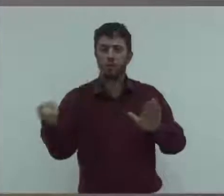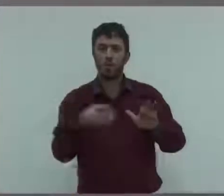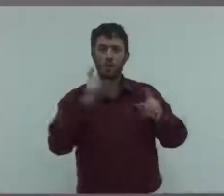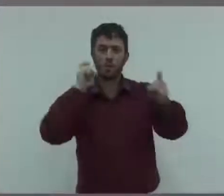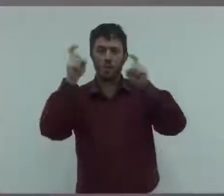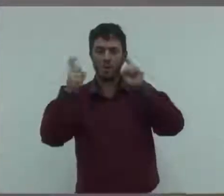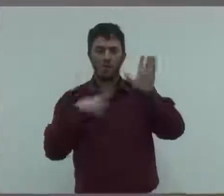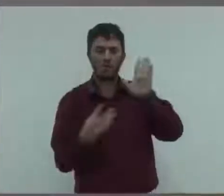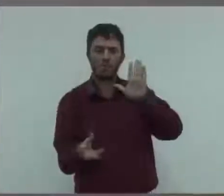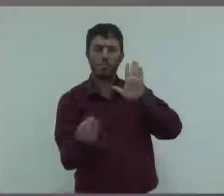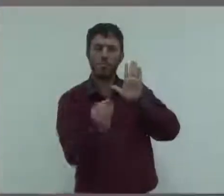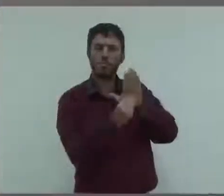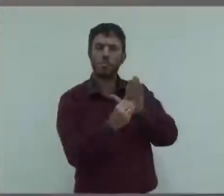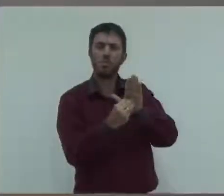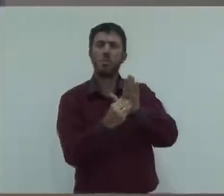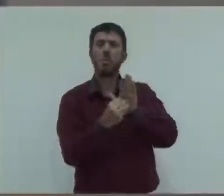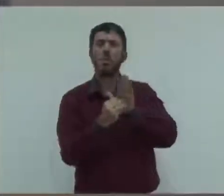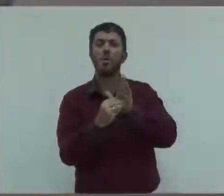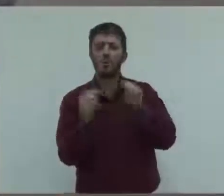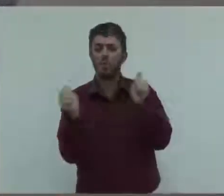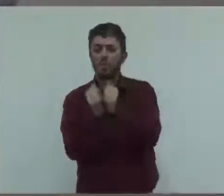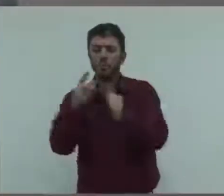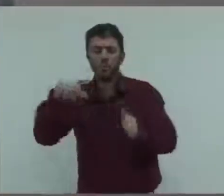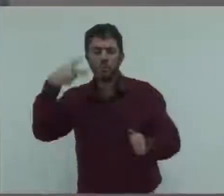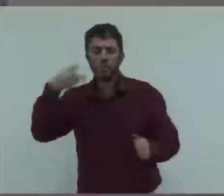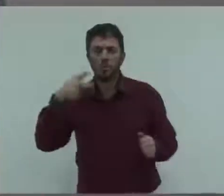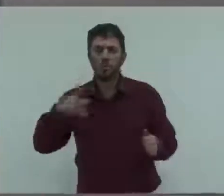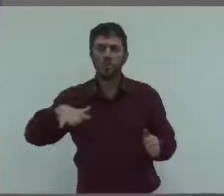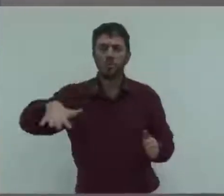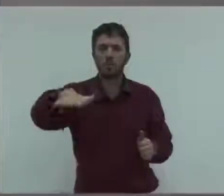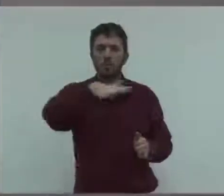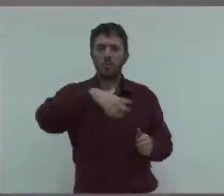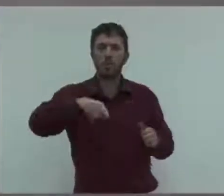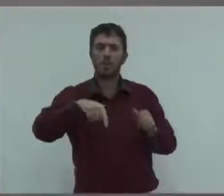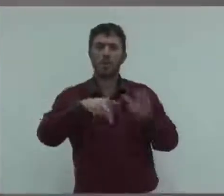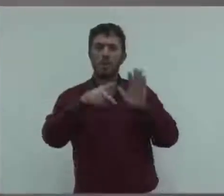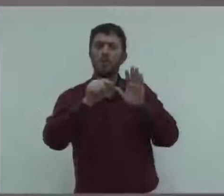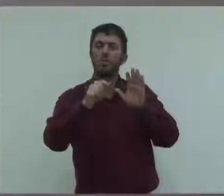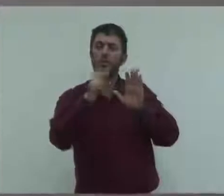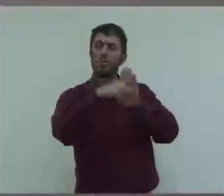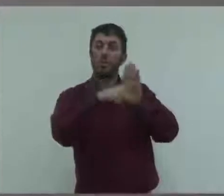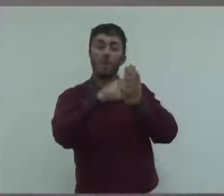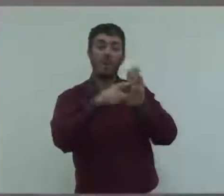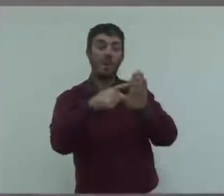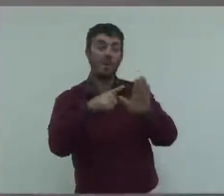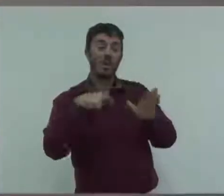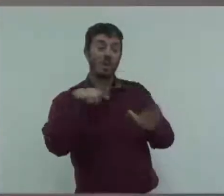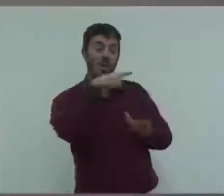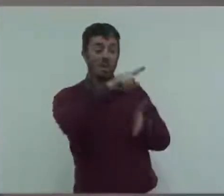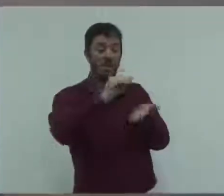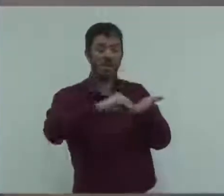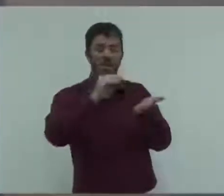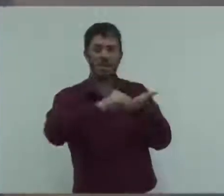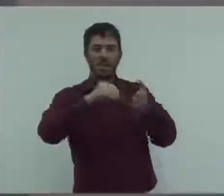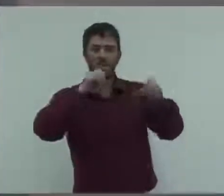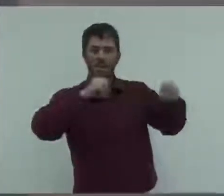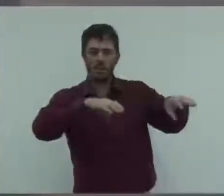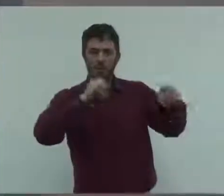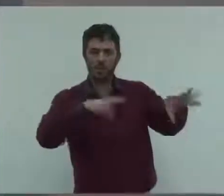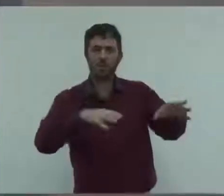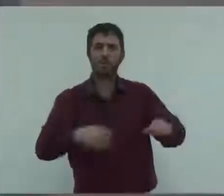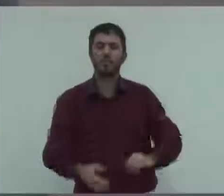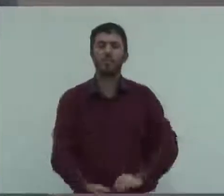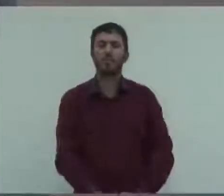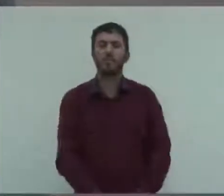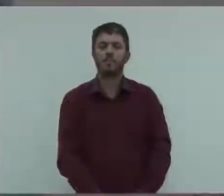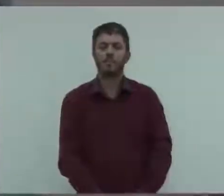possamos aí conversar a respeito dos projetos que estão na Secretaria de Educação. Um outro ponto que eu não posso deixar de falar,